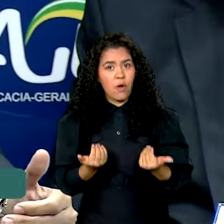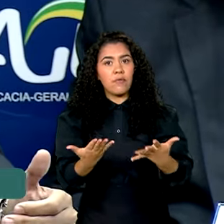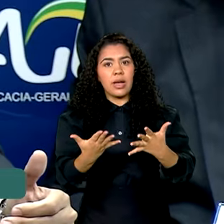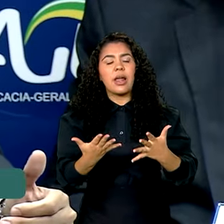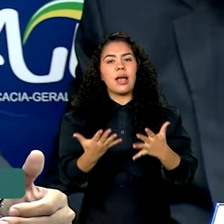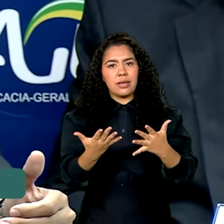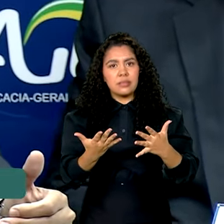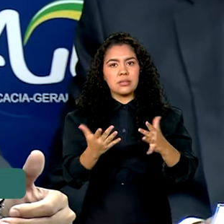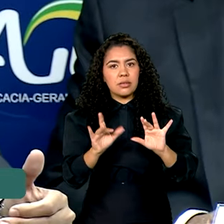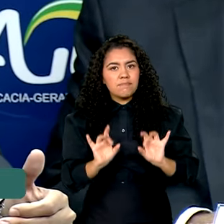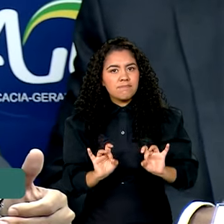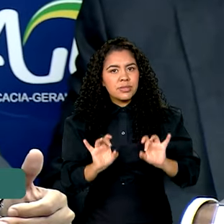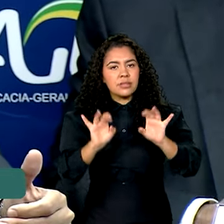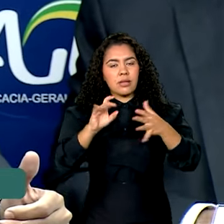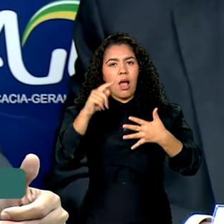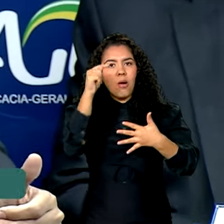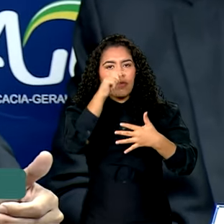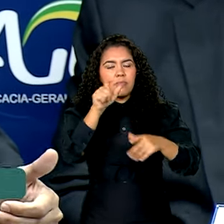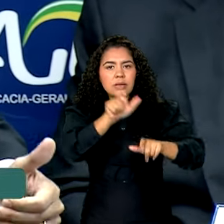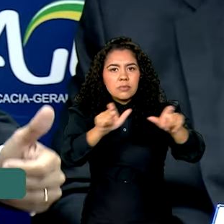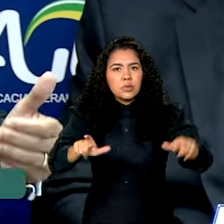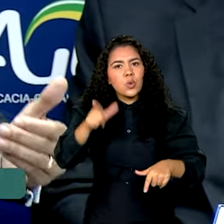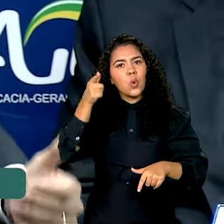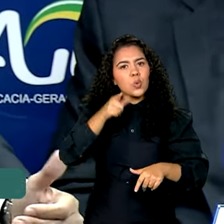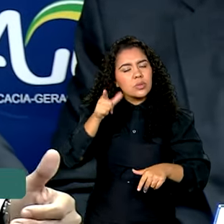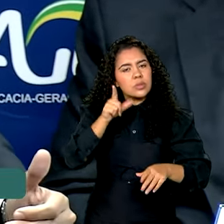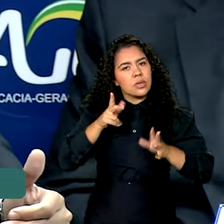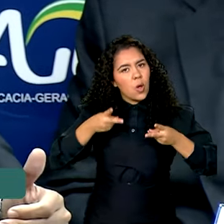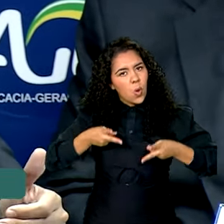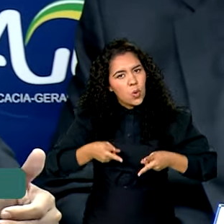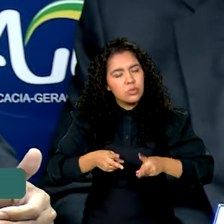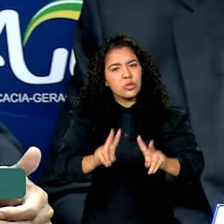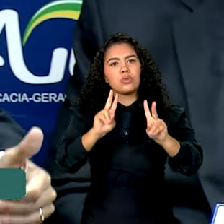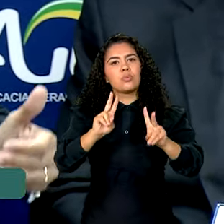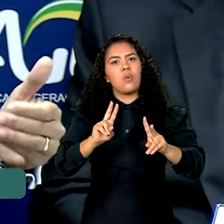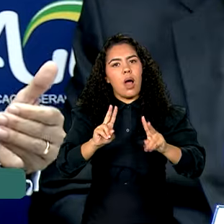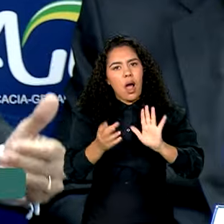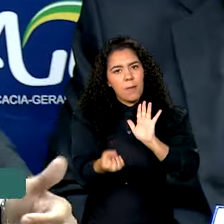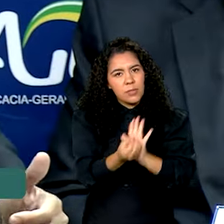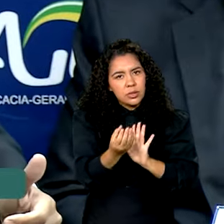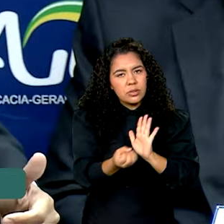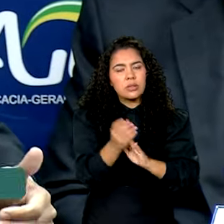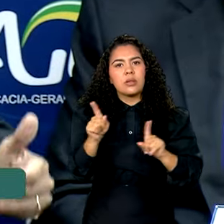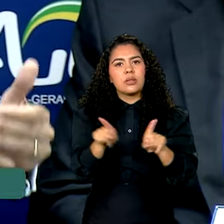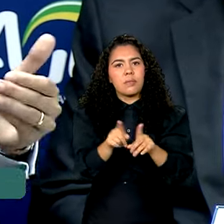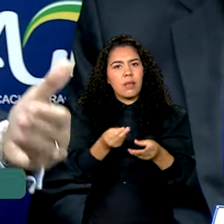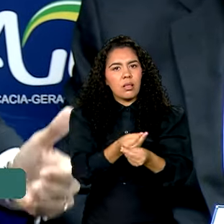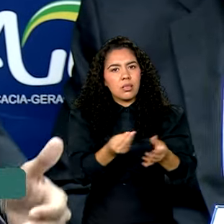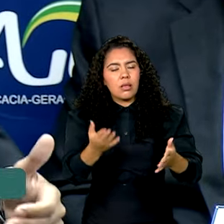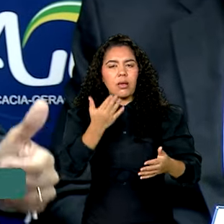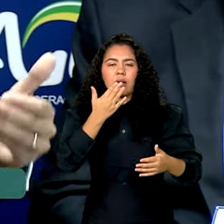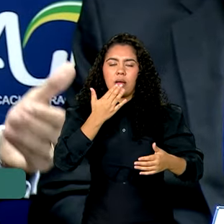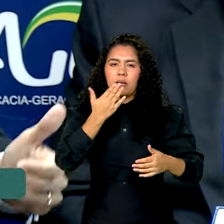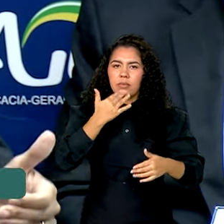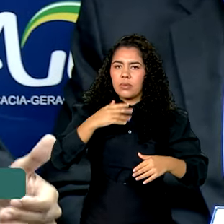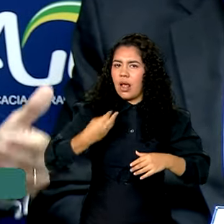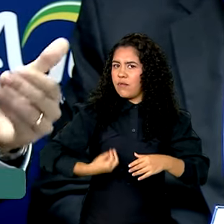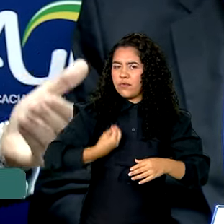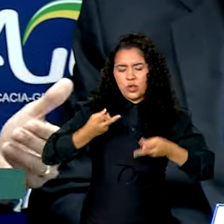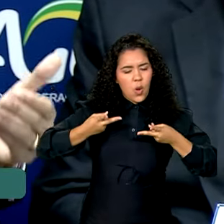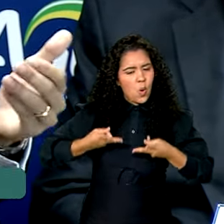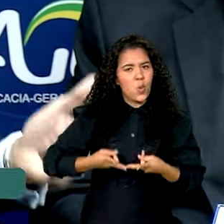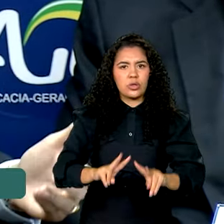como disse o doutor João Grande, para as pessoas continuarem a produzir, alimentar suas famílias, tocar a vida, enfim,